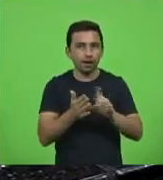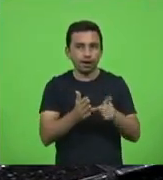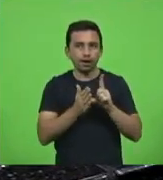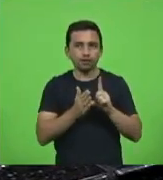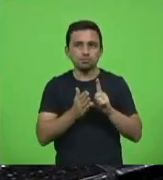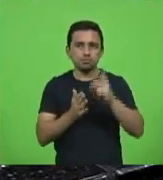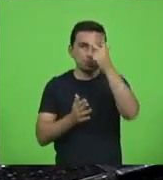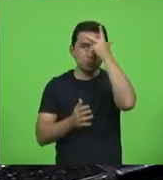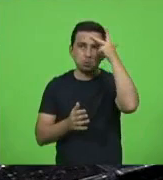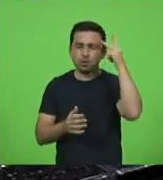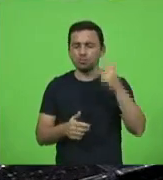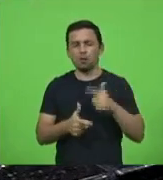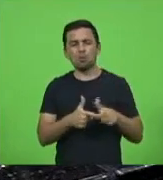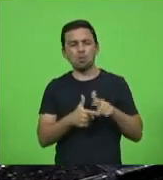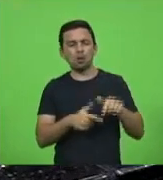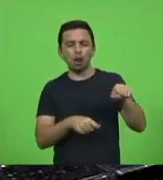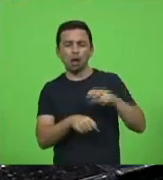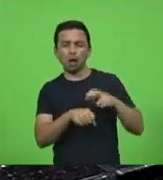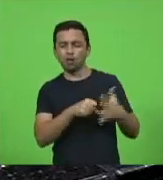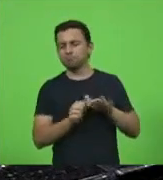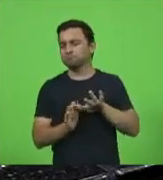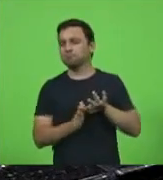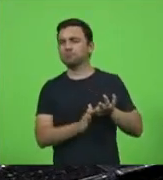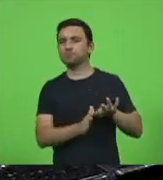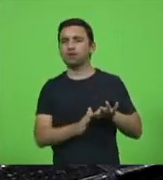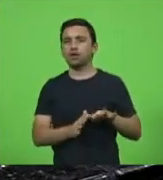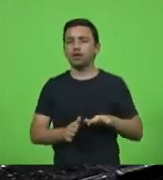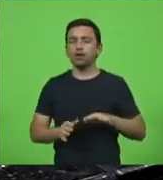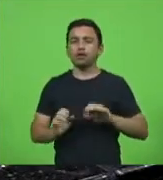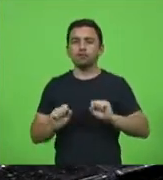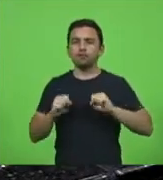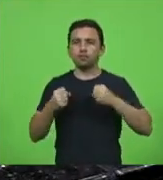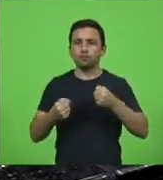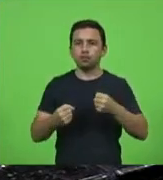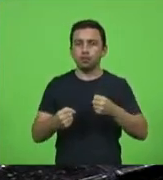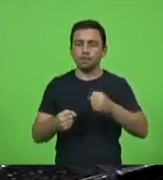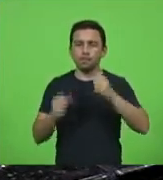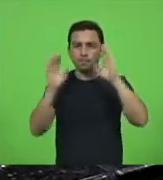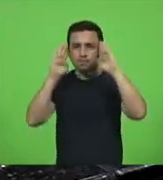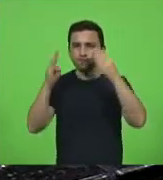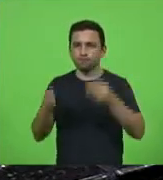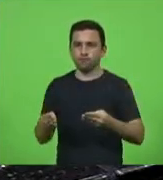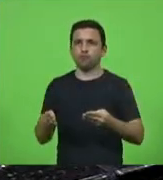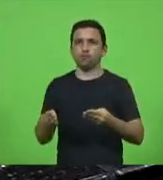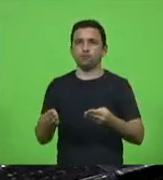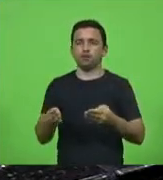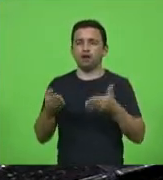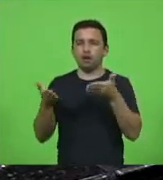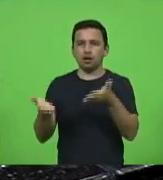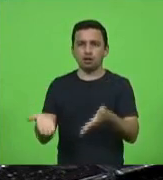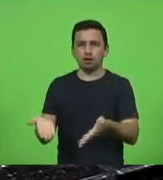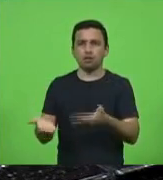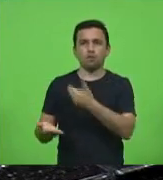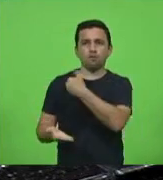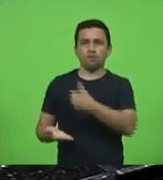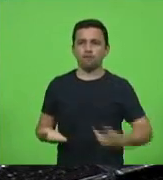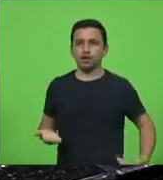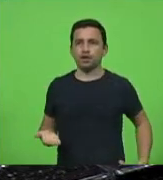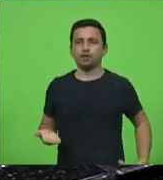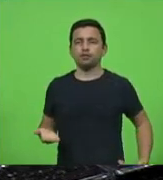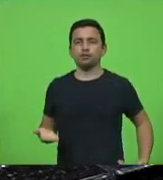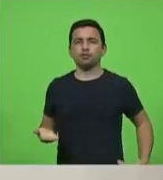costas para o problema Covid e passaram a dedicar o seu tempo de forma exclusiva, se manutenir no governo, foi o que...